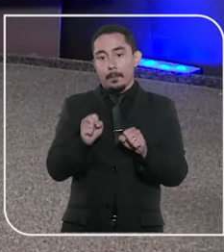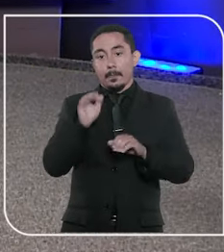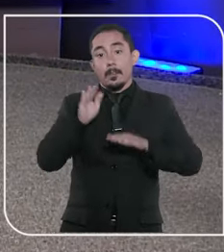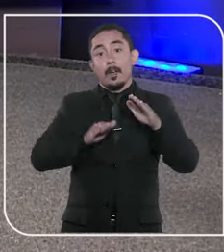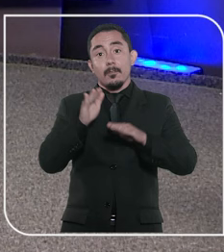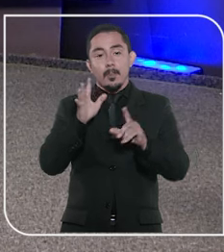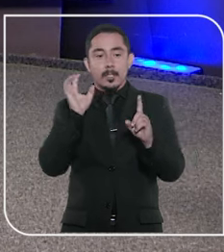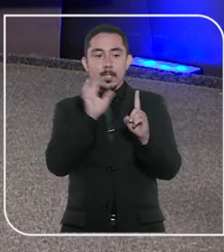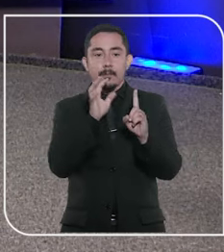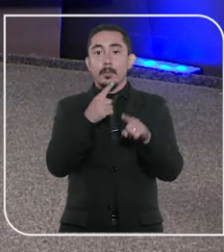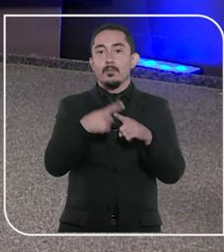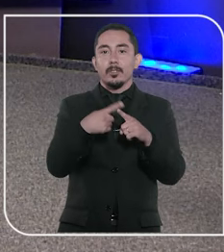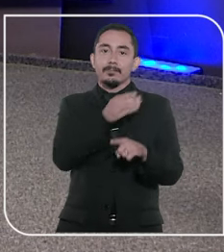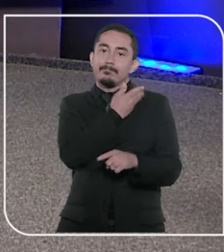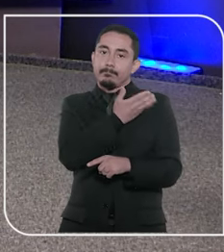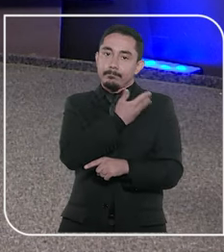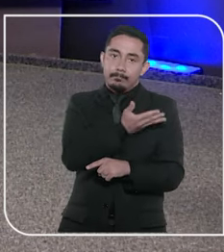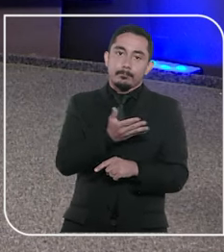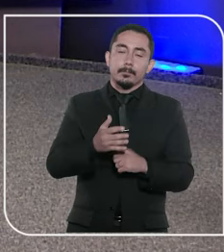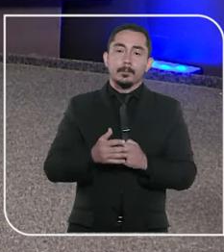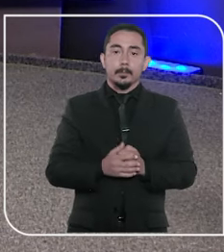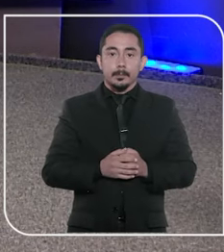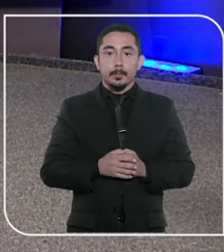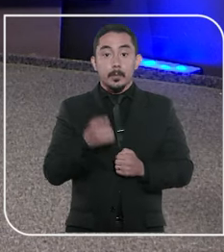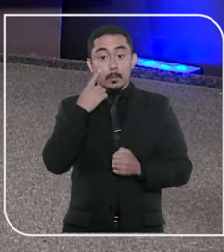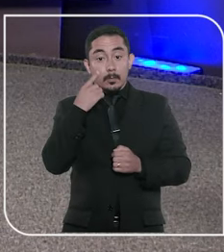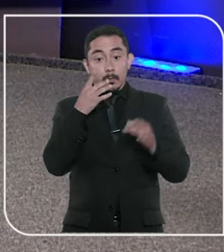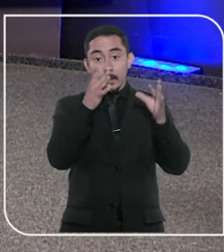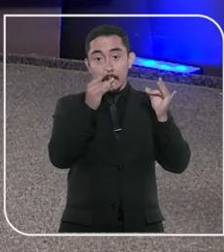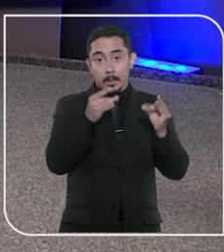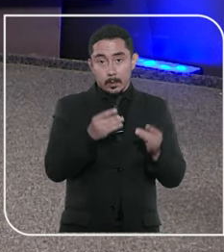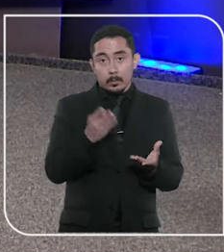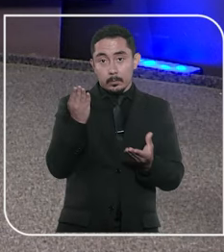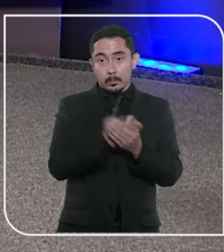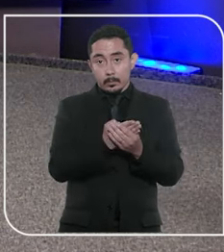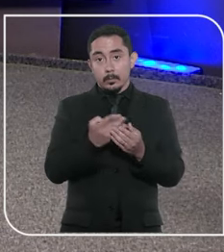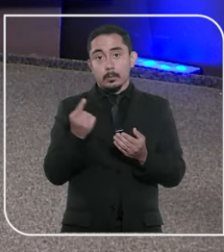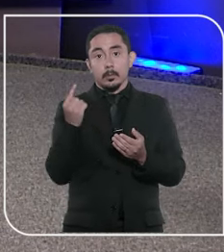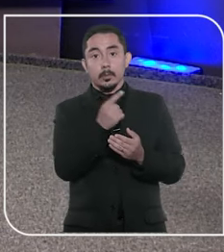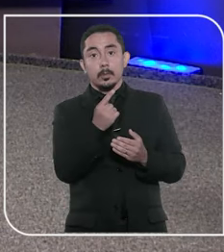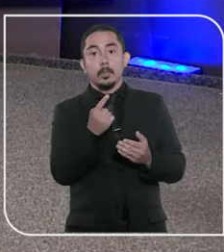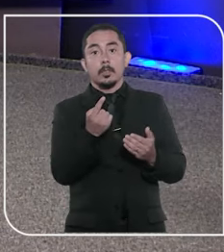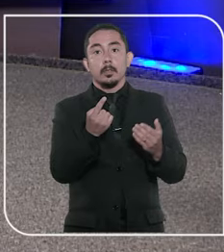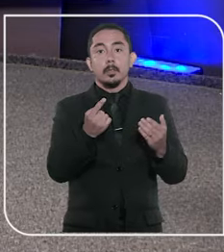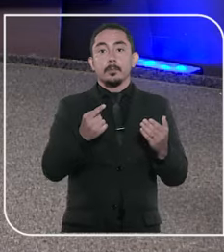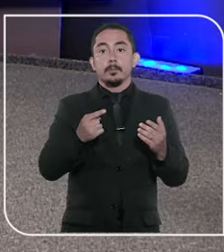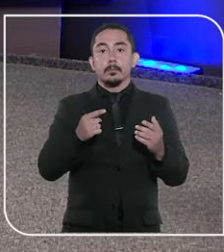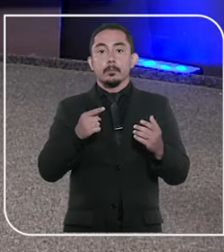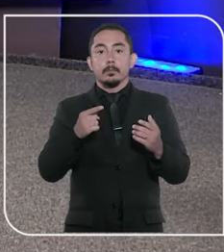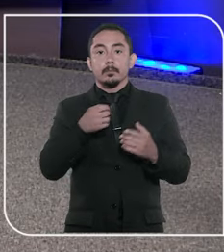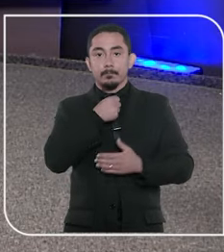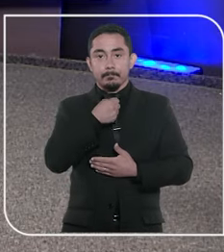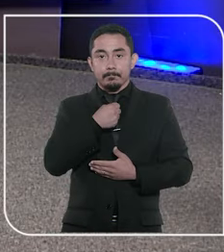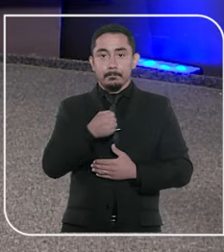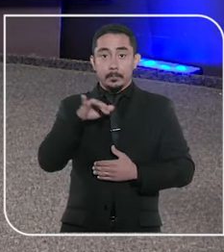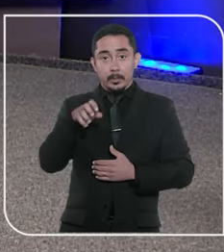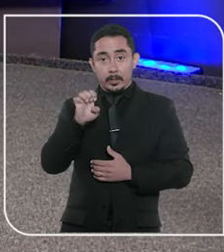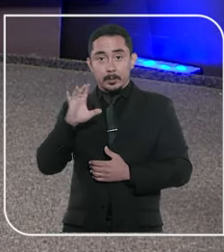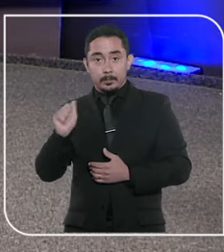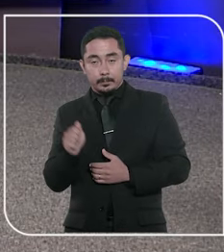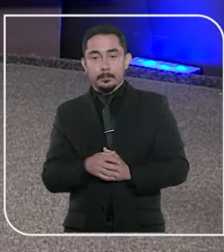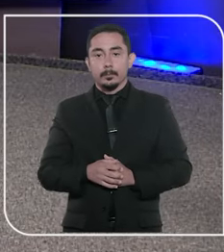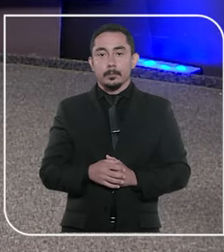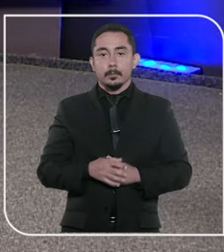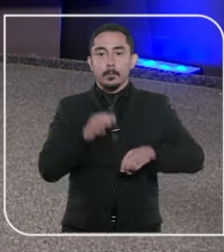errada, muitas vezes influenciada por preconceitos. Vamos ver os detalhes do caso na reportagem de